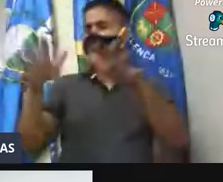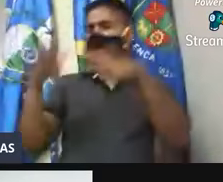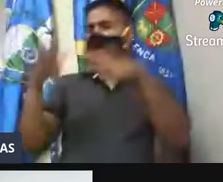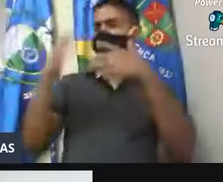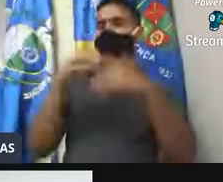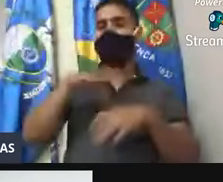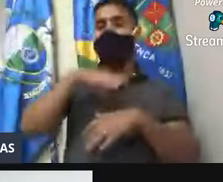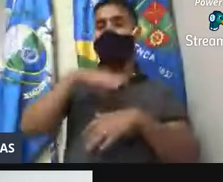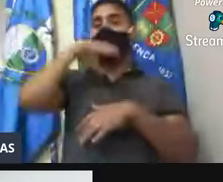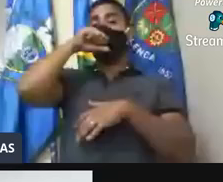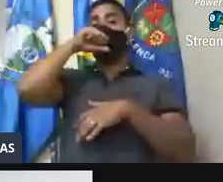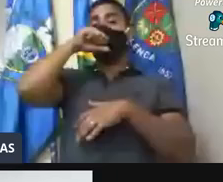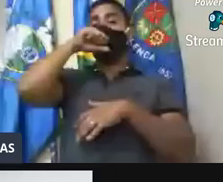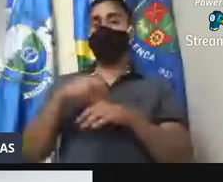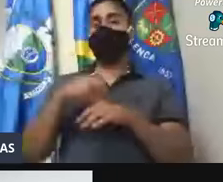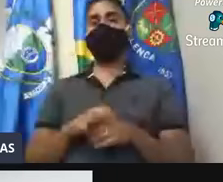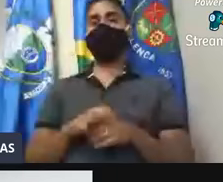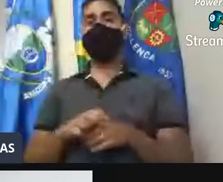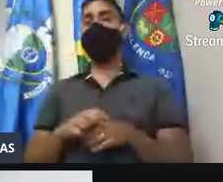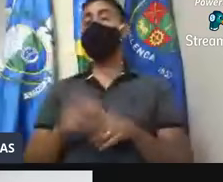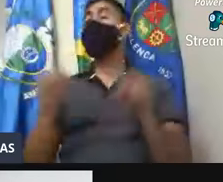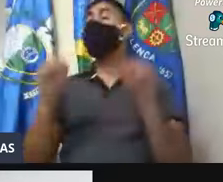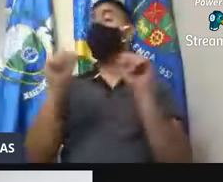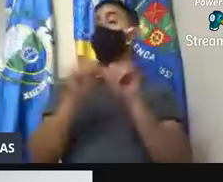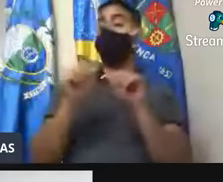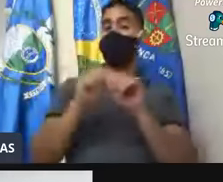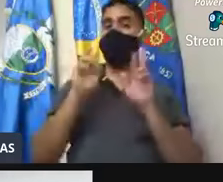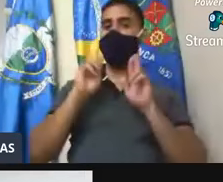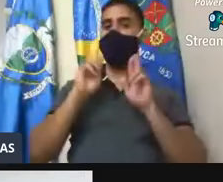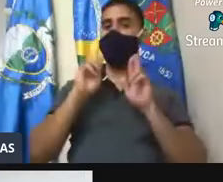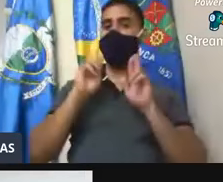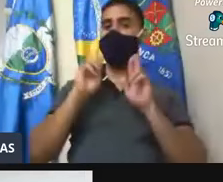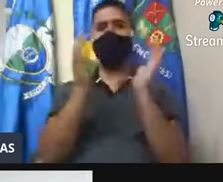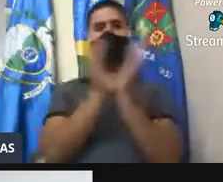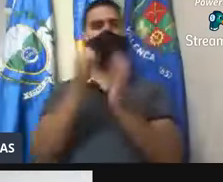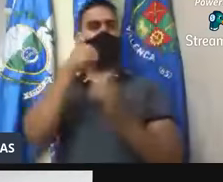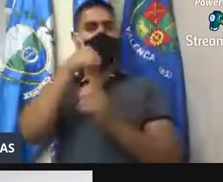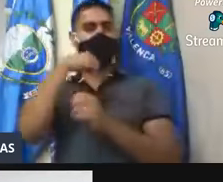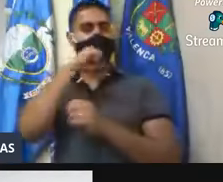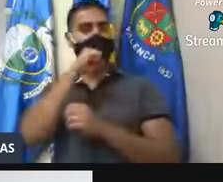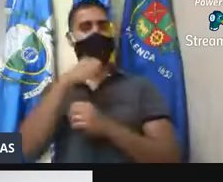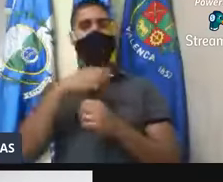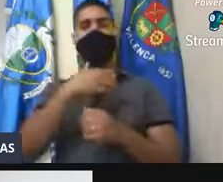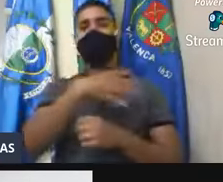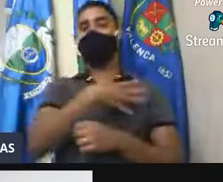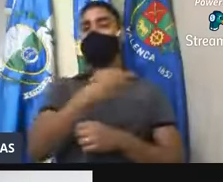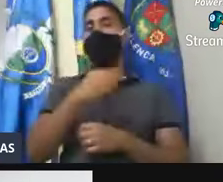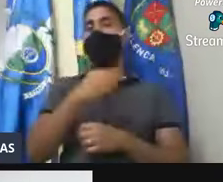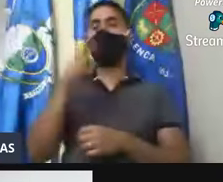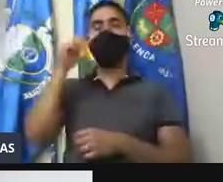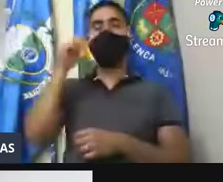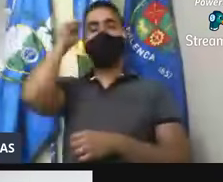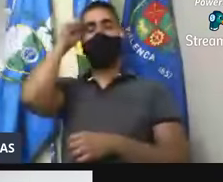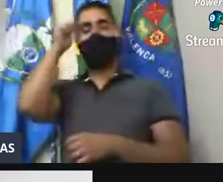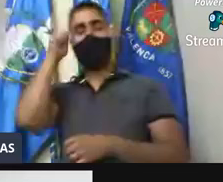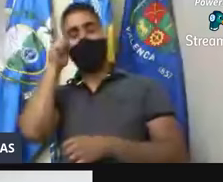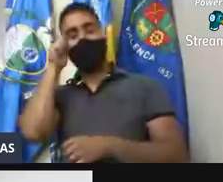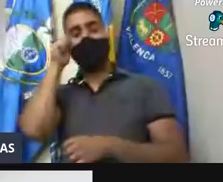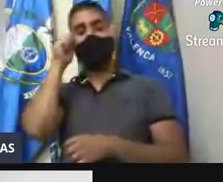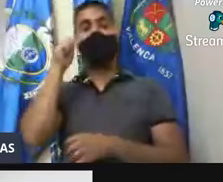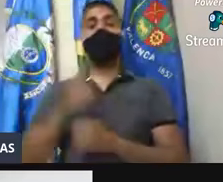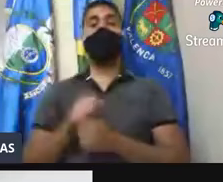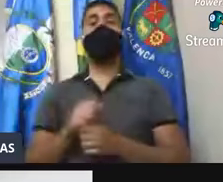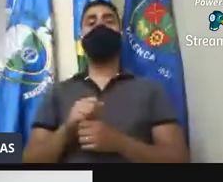respiração dessas crianças. Então nós vamos fazer uma reunião com um grupo de mães de autistas, com os prestadores de serviço que mais